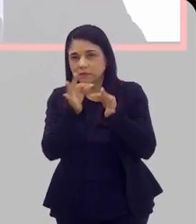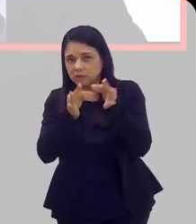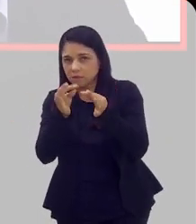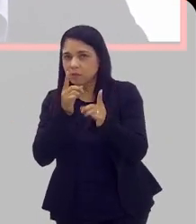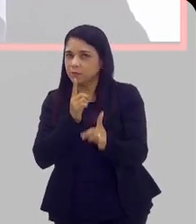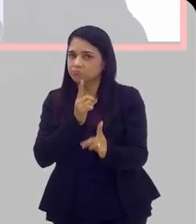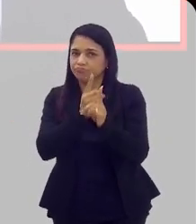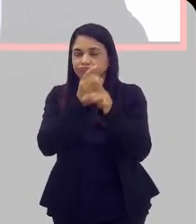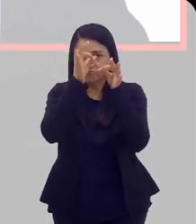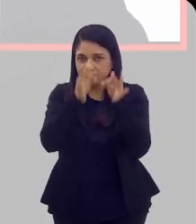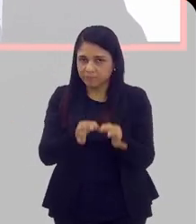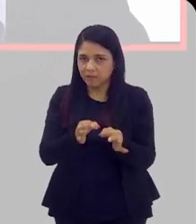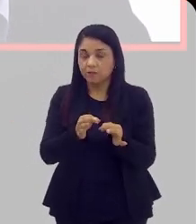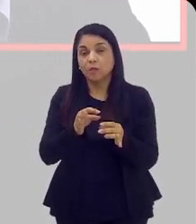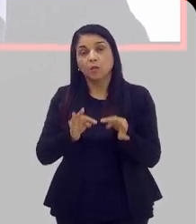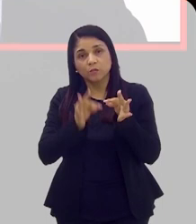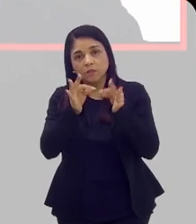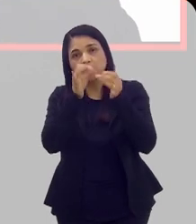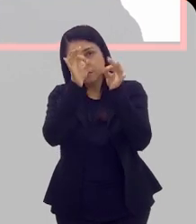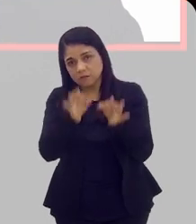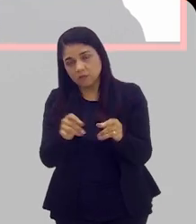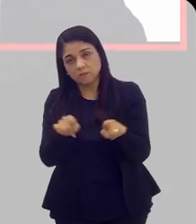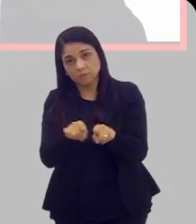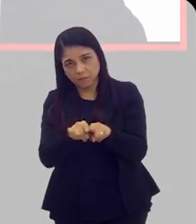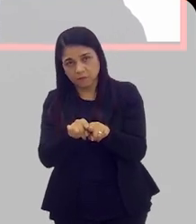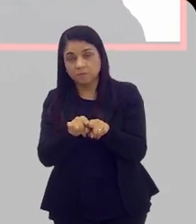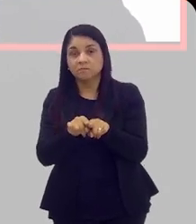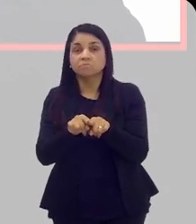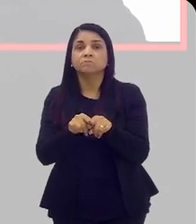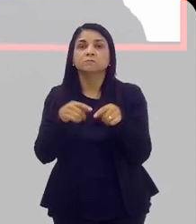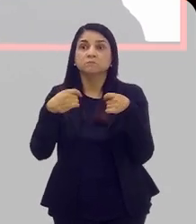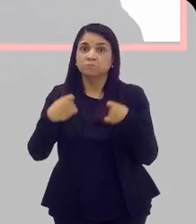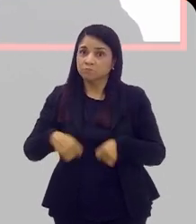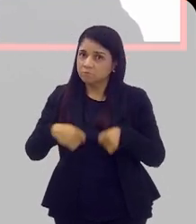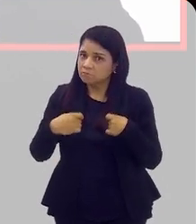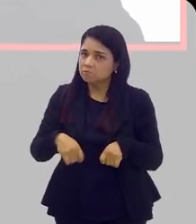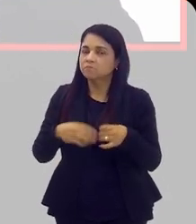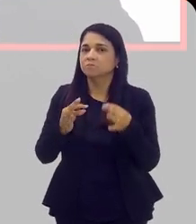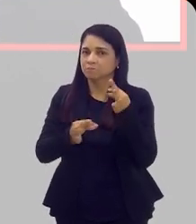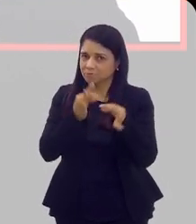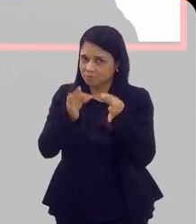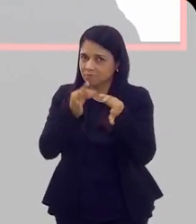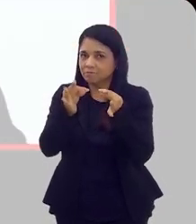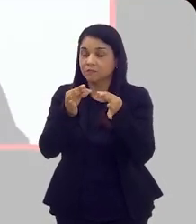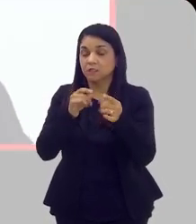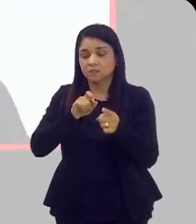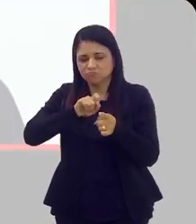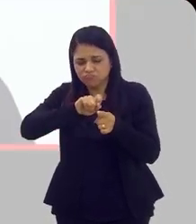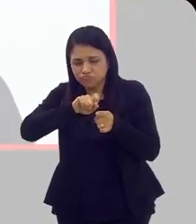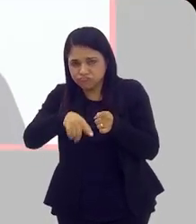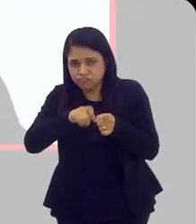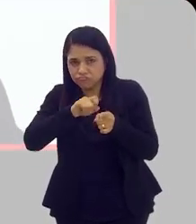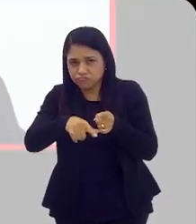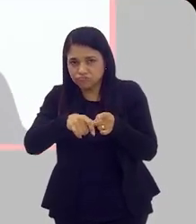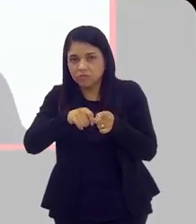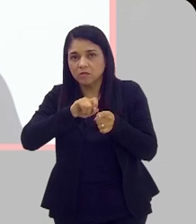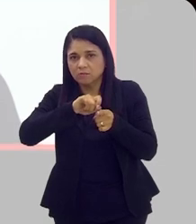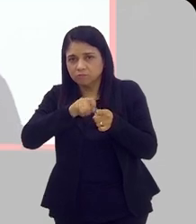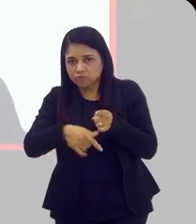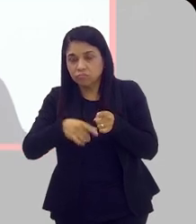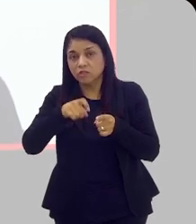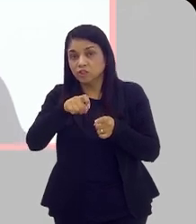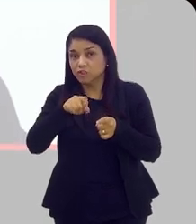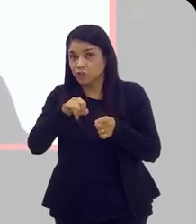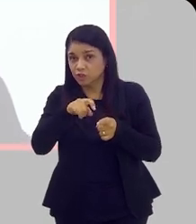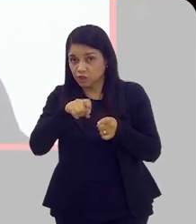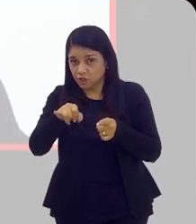caso e chegar ao diagnóstico certeiro e o tratamento também. Lembrando que tudo isso tem tratamento. Então, se o paciente não tá urinando bem, ele tá